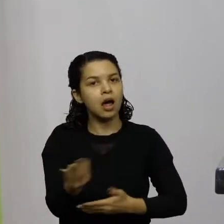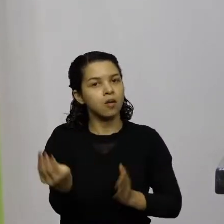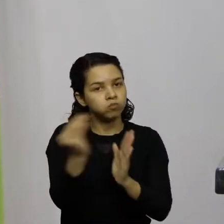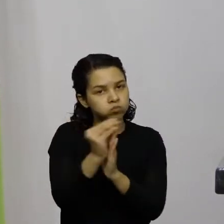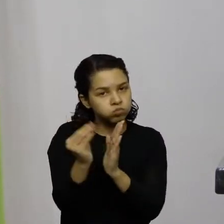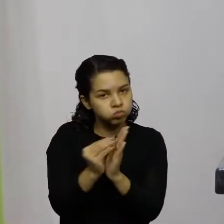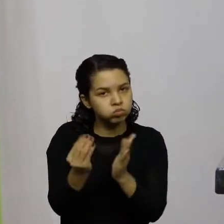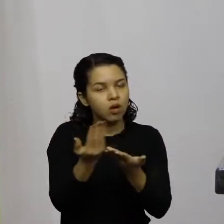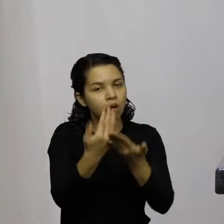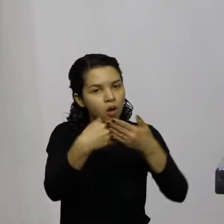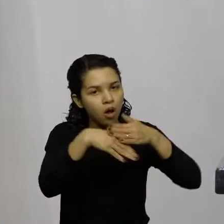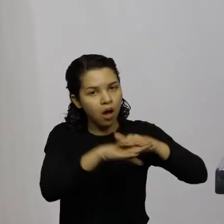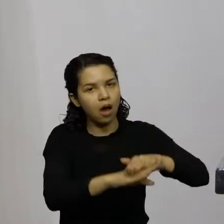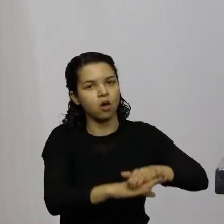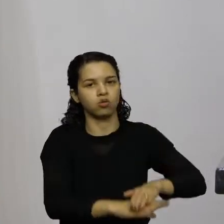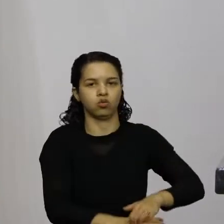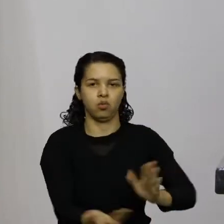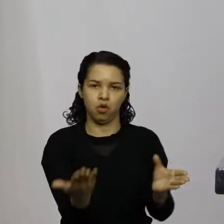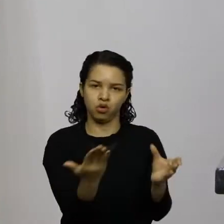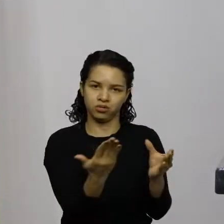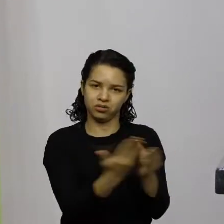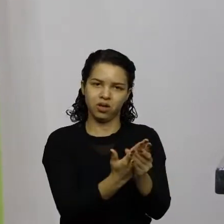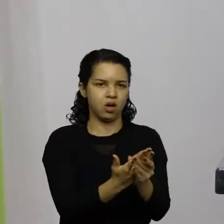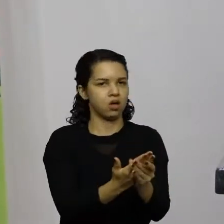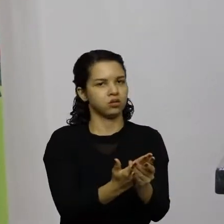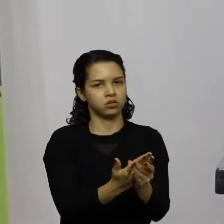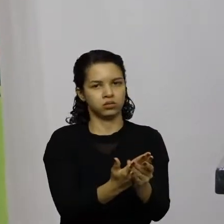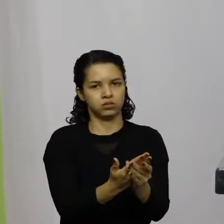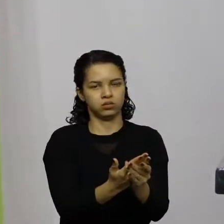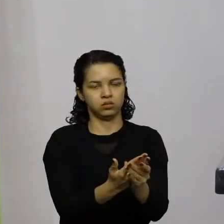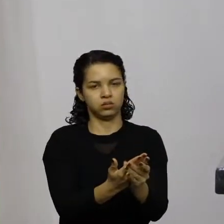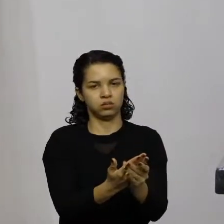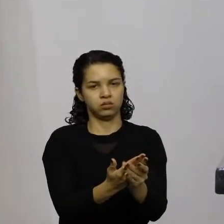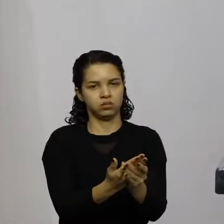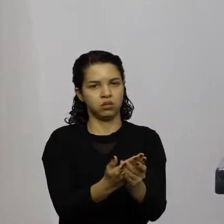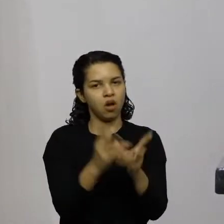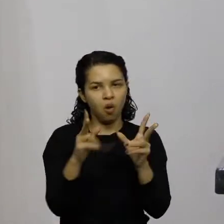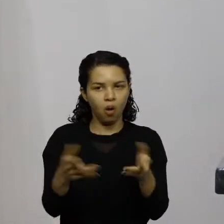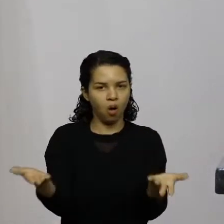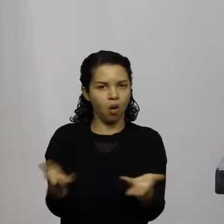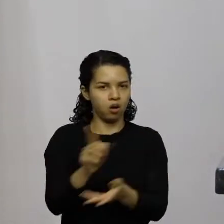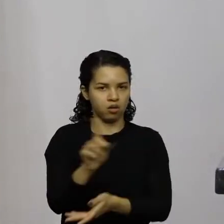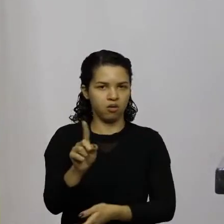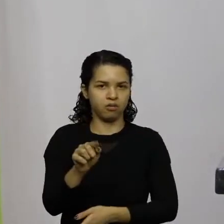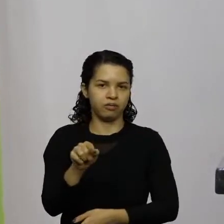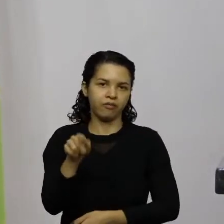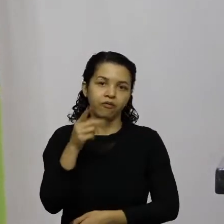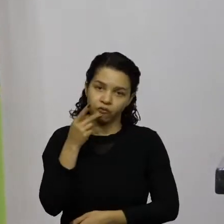e não fazer o que está fazendo escuta aqui eu vou dizer